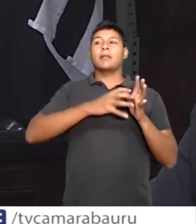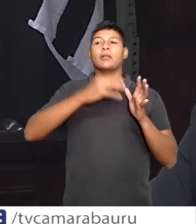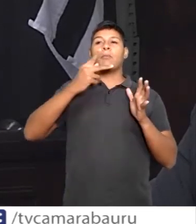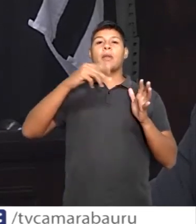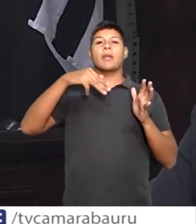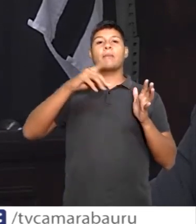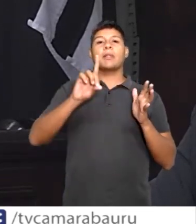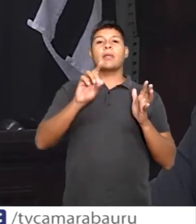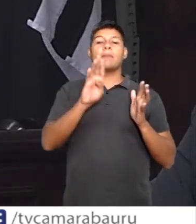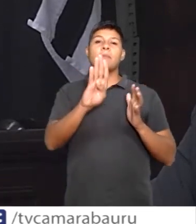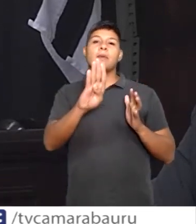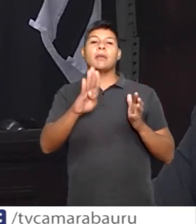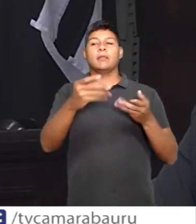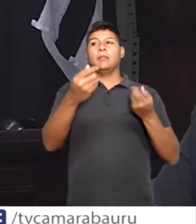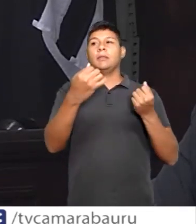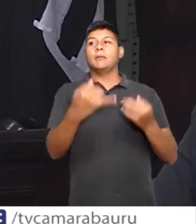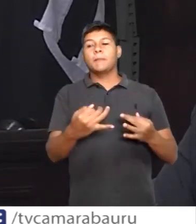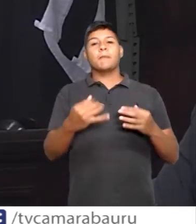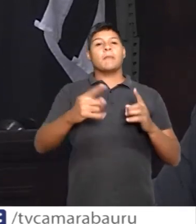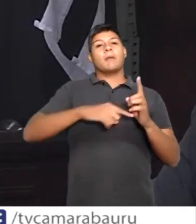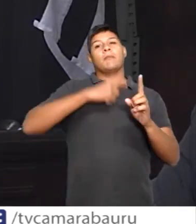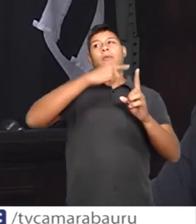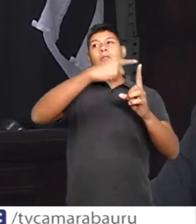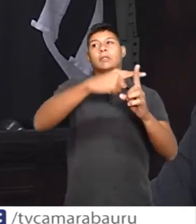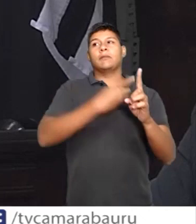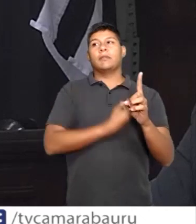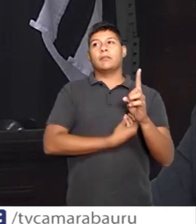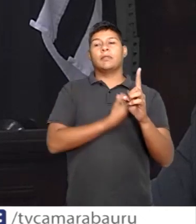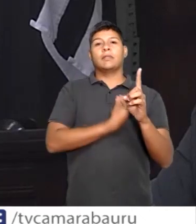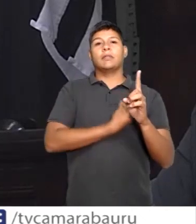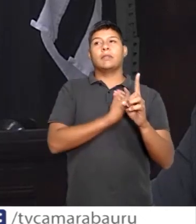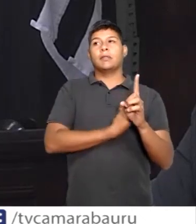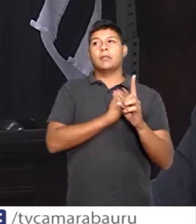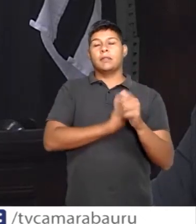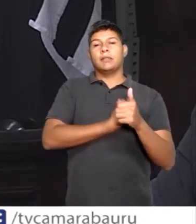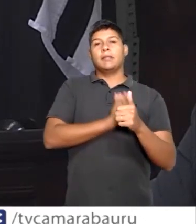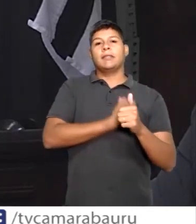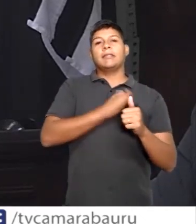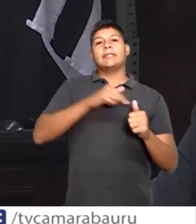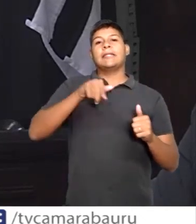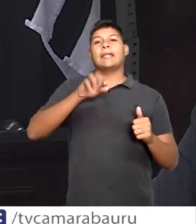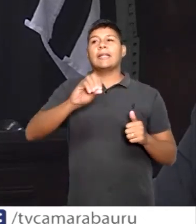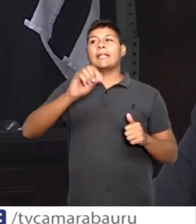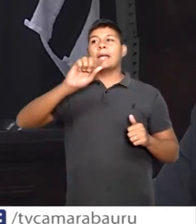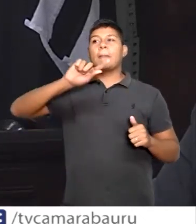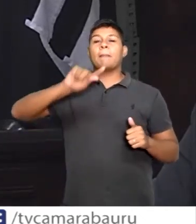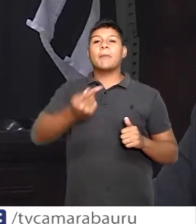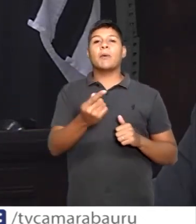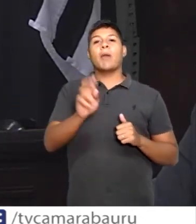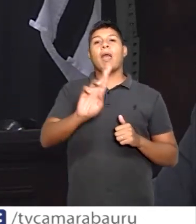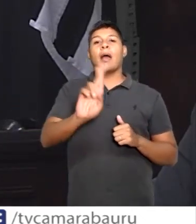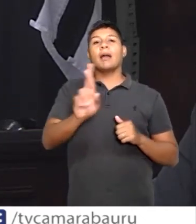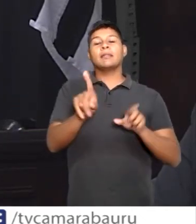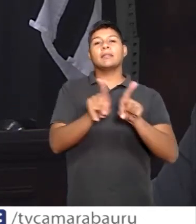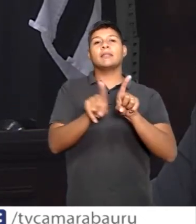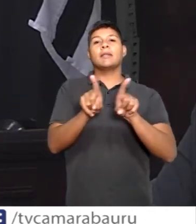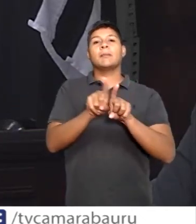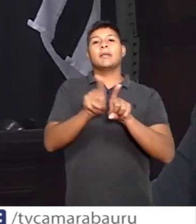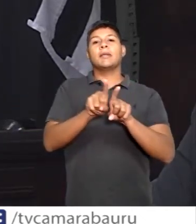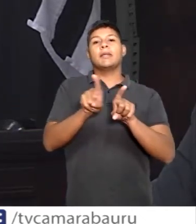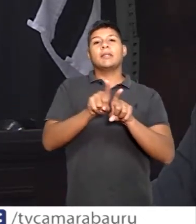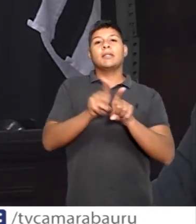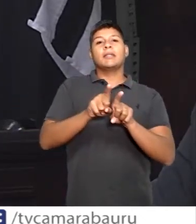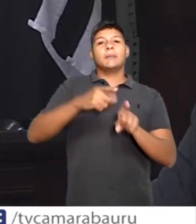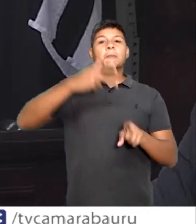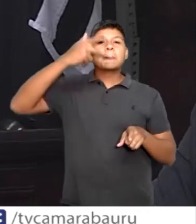impositiva para Vila Vicentina, no valor de R 70 mil e também uma emenda no mesmo valor de